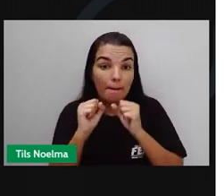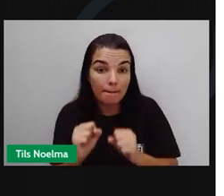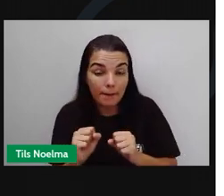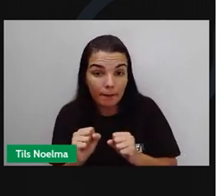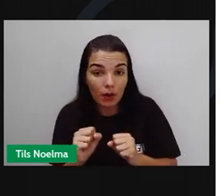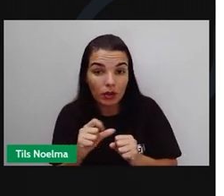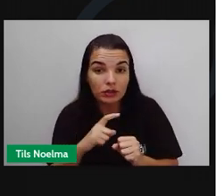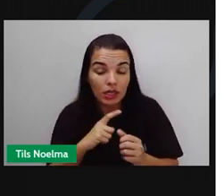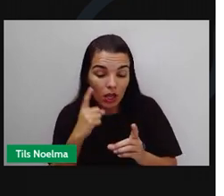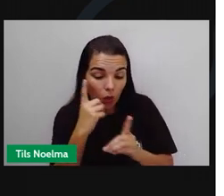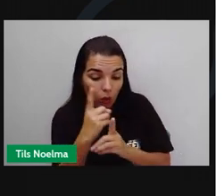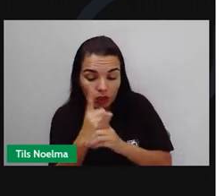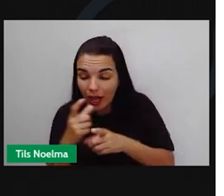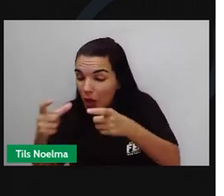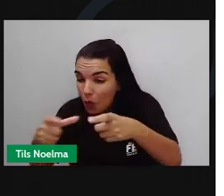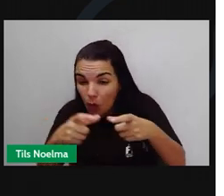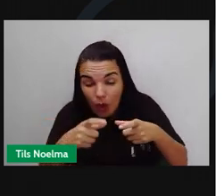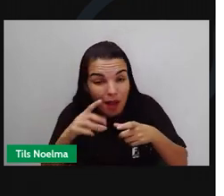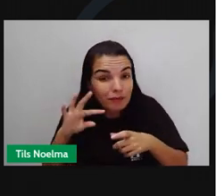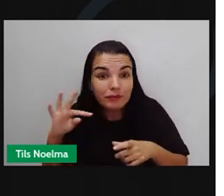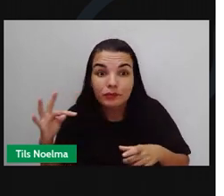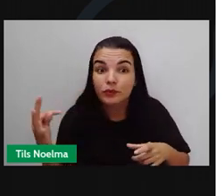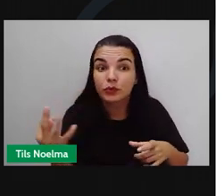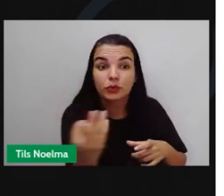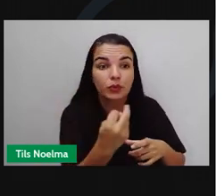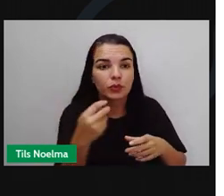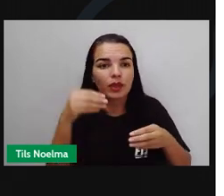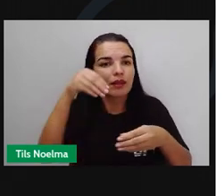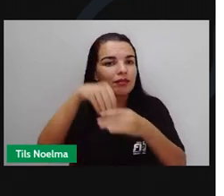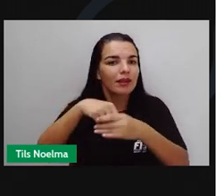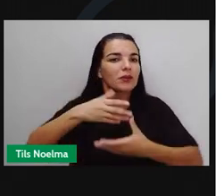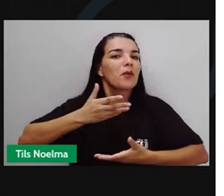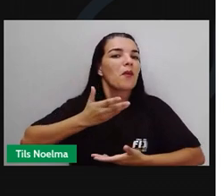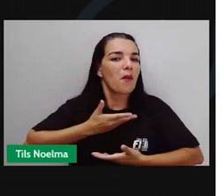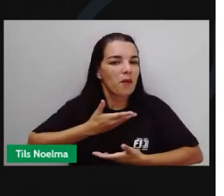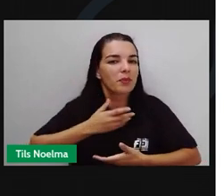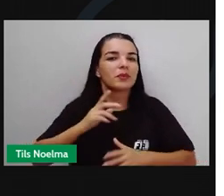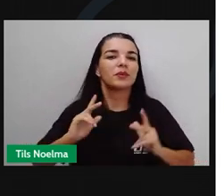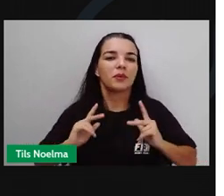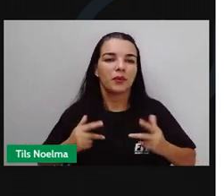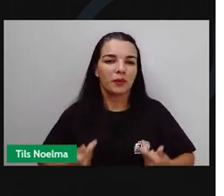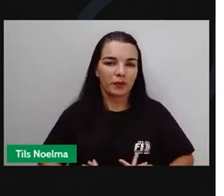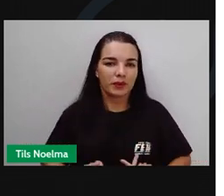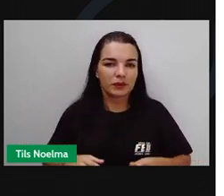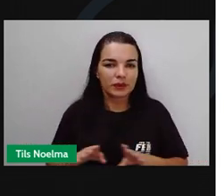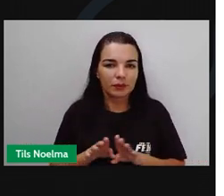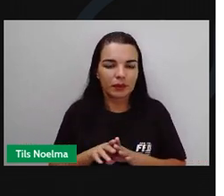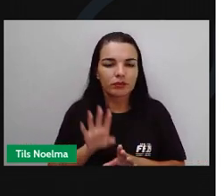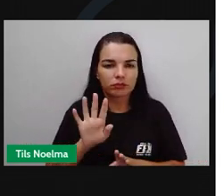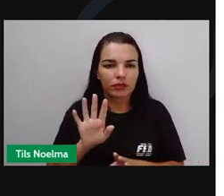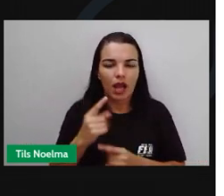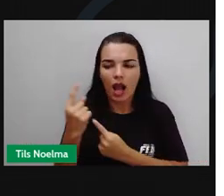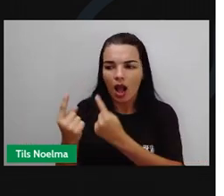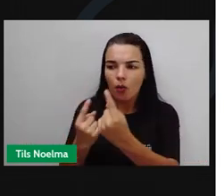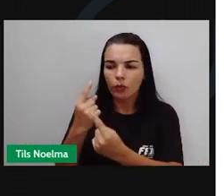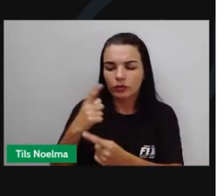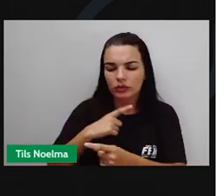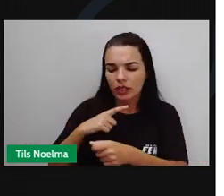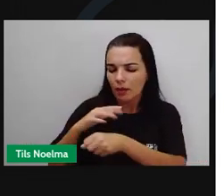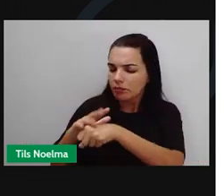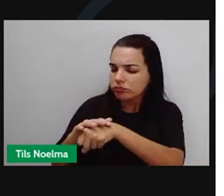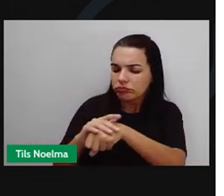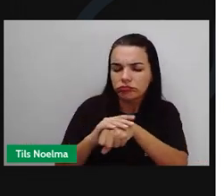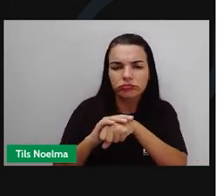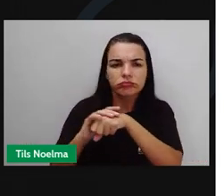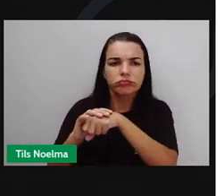encontrados em todos os ambientes, inclusive no corpo humano. Vários deles são causas de algumas doenças, porém muitos